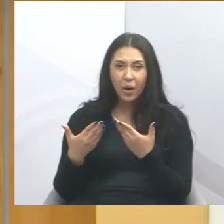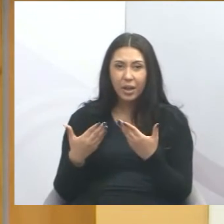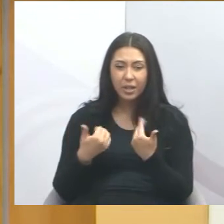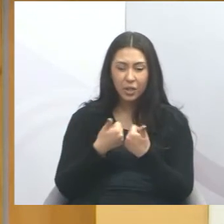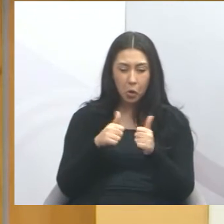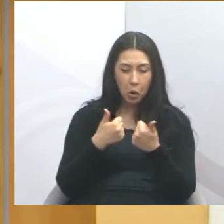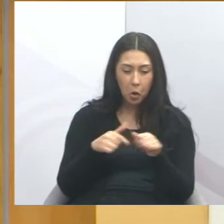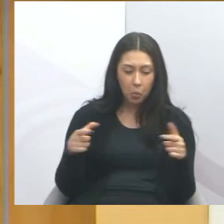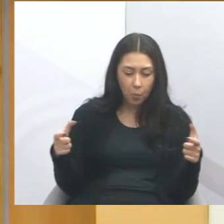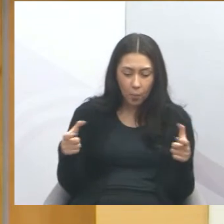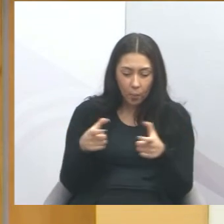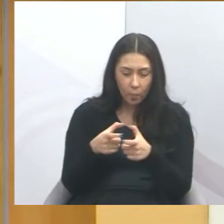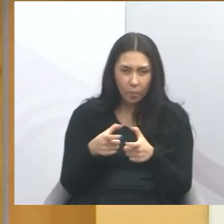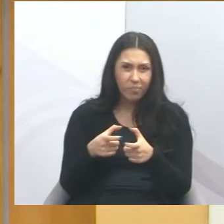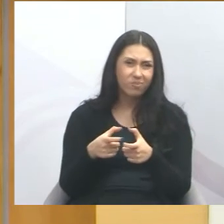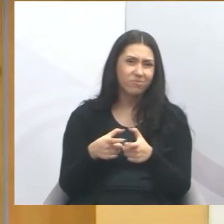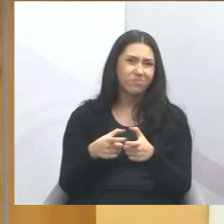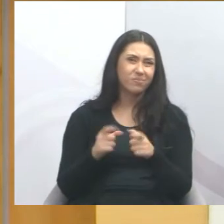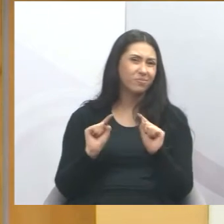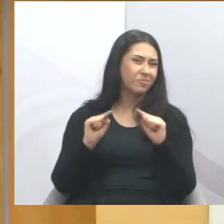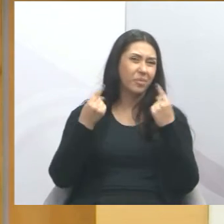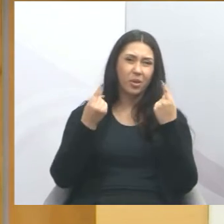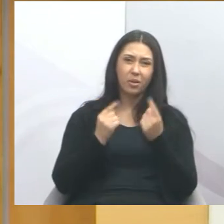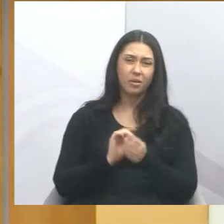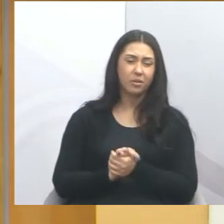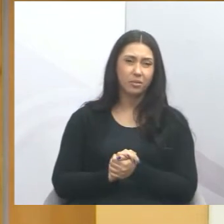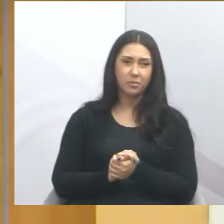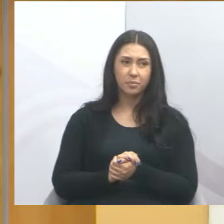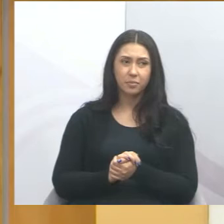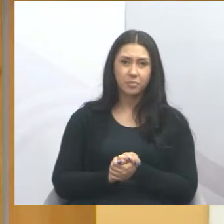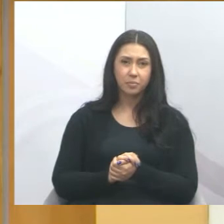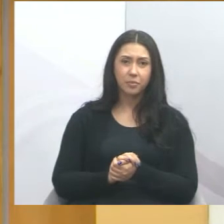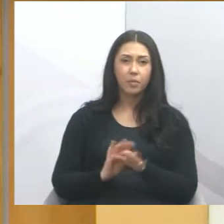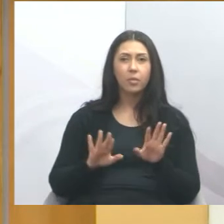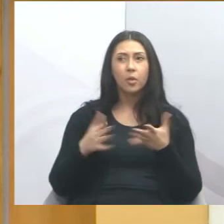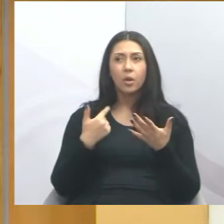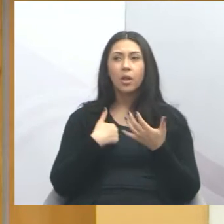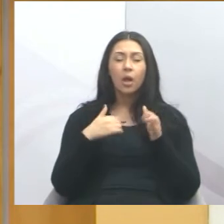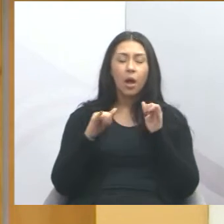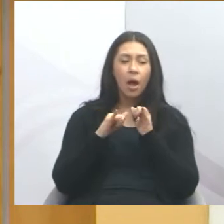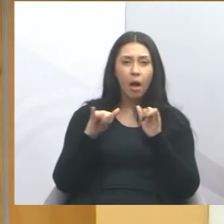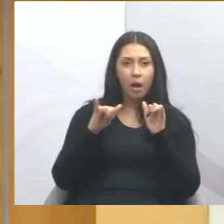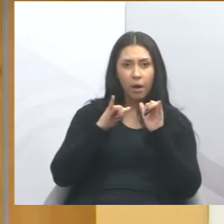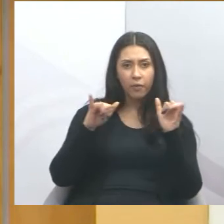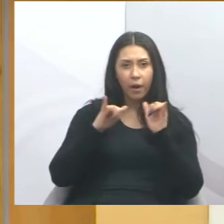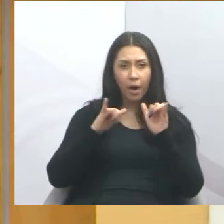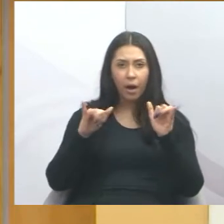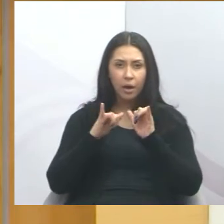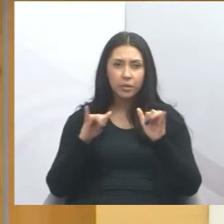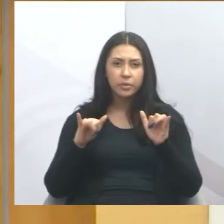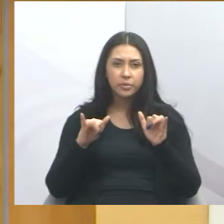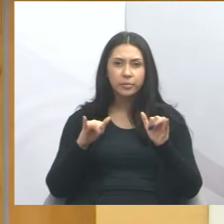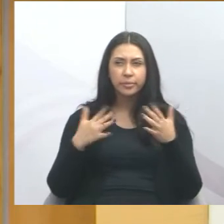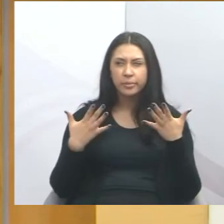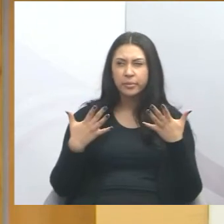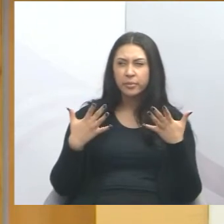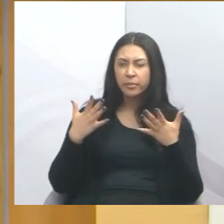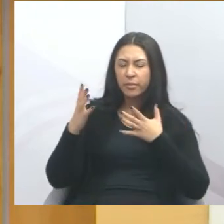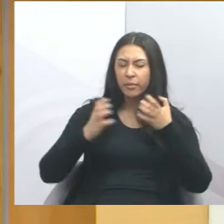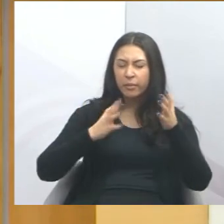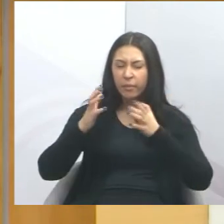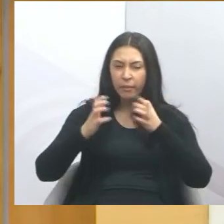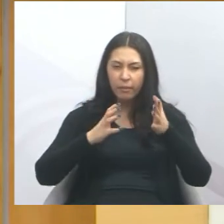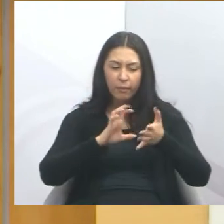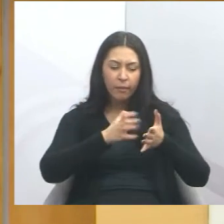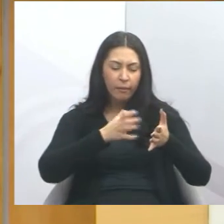com essa diminuição, piorou a situação, então quando eu coloco isso aqui, não é para fazer uma disputa meramente